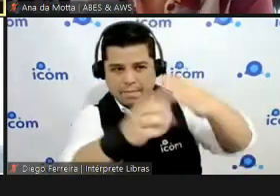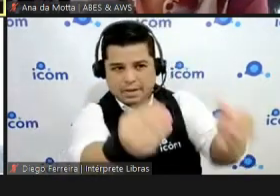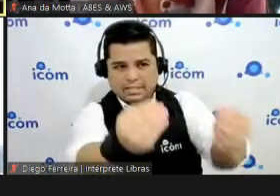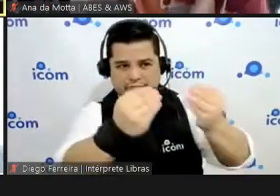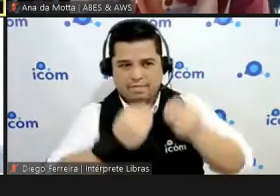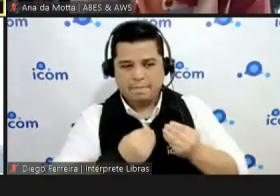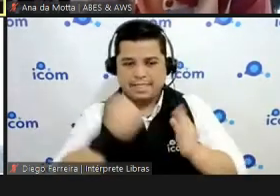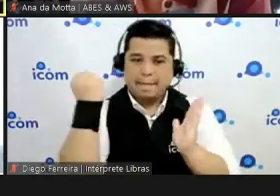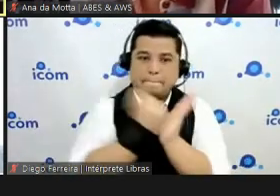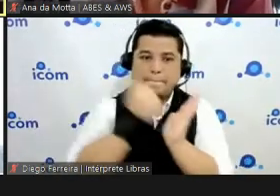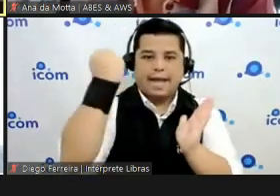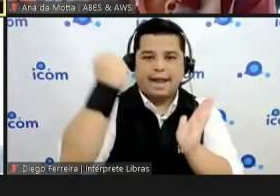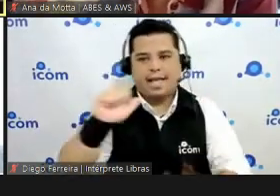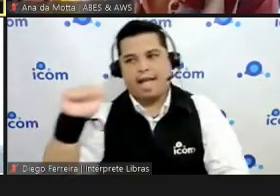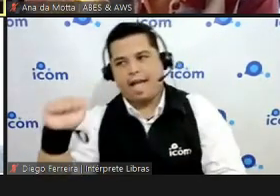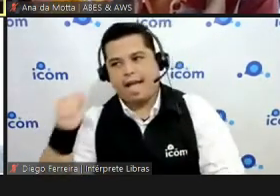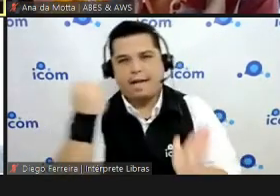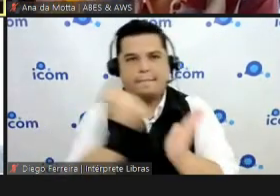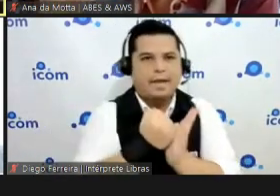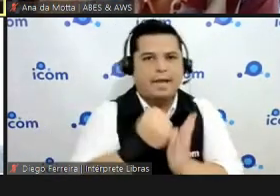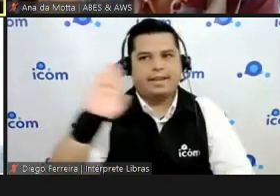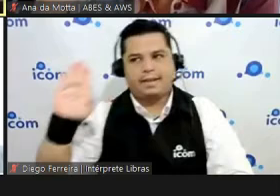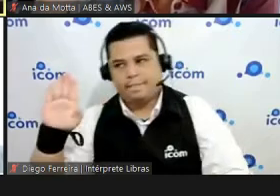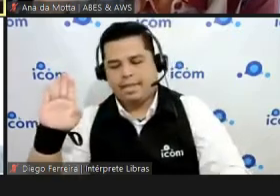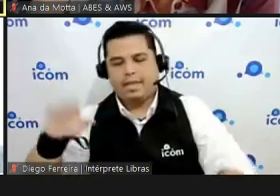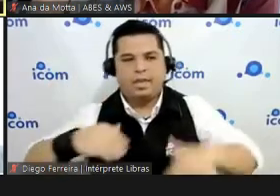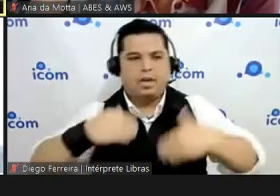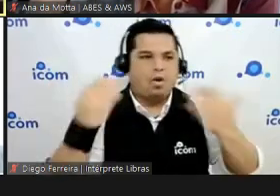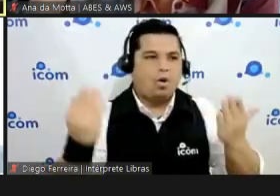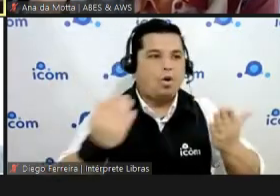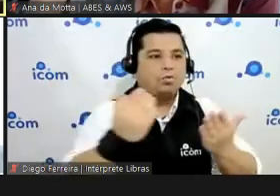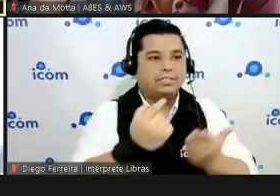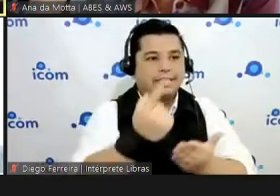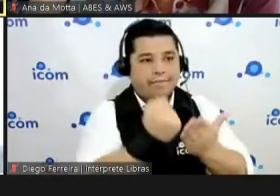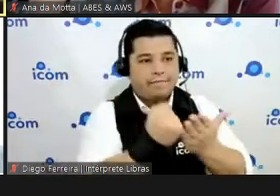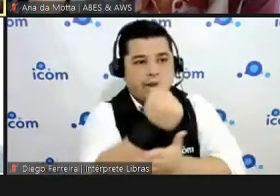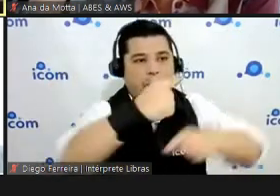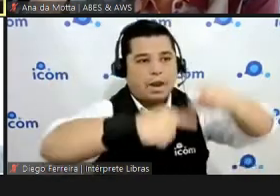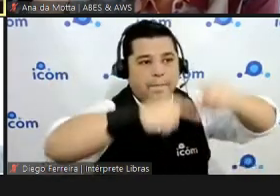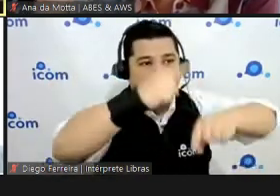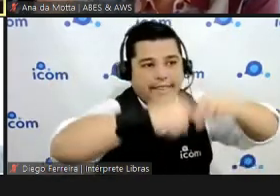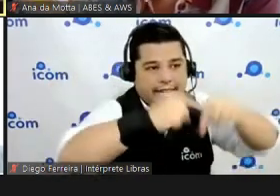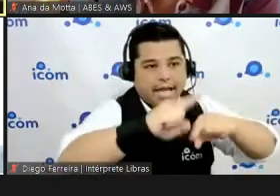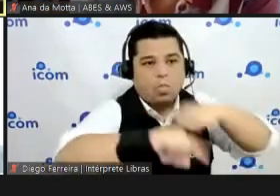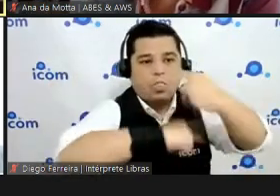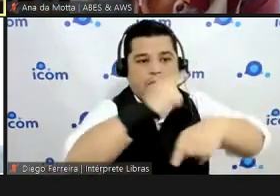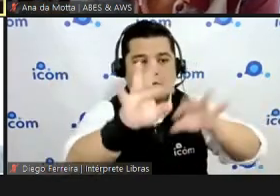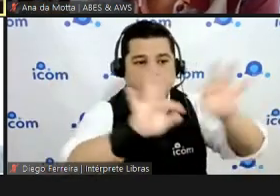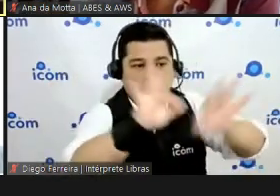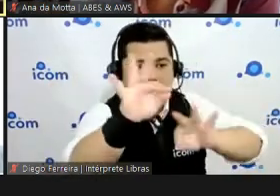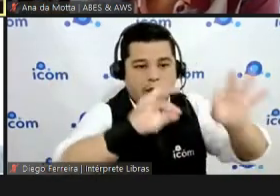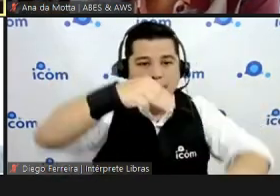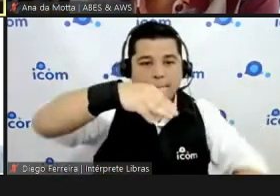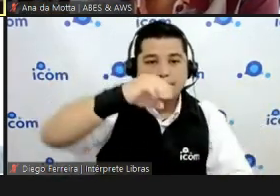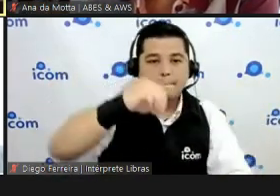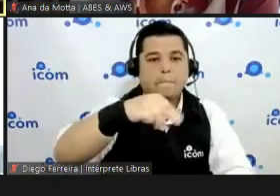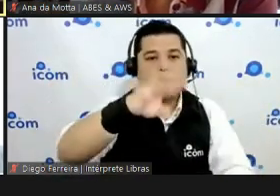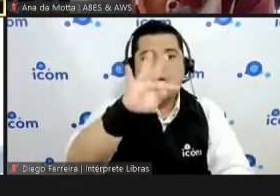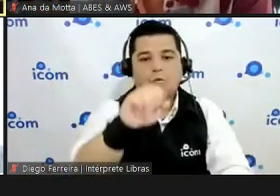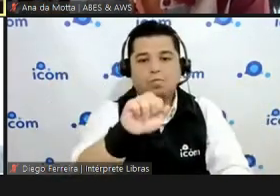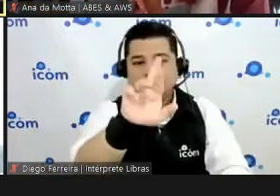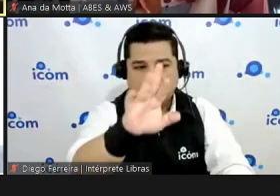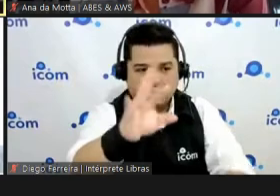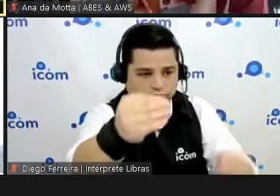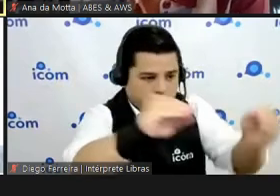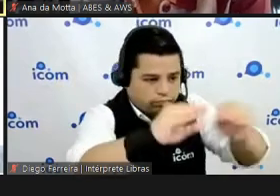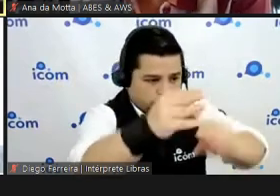montar, se ele vai comprar montado para poder me revender, isso não era um parâmetro, sabe? Então, por quê? Porque